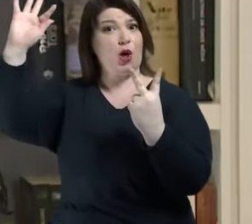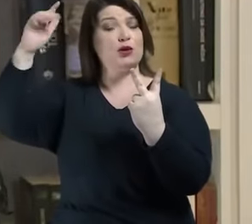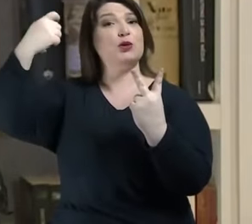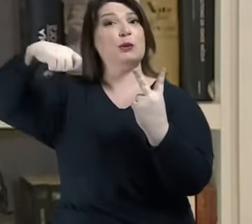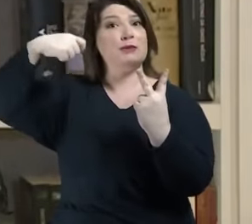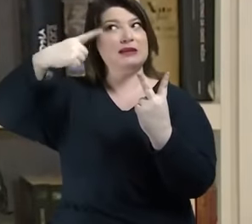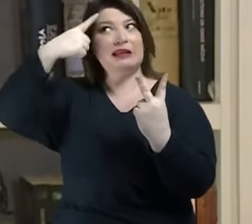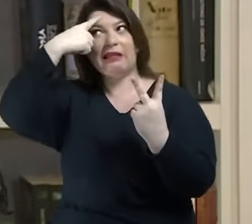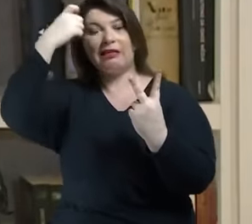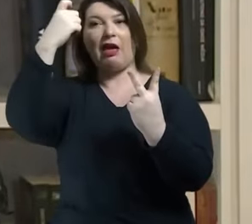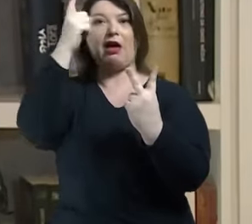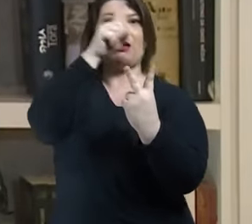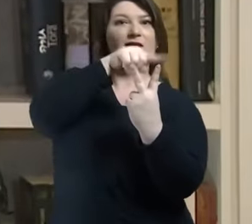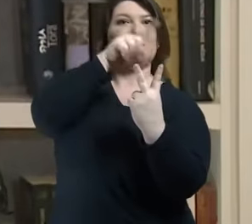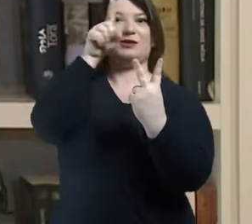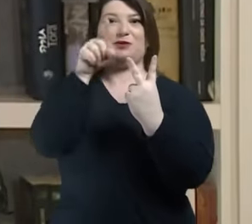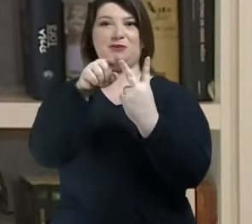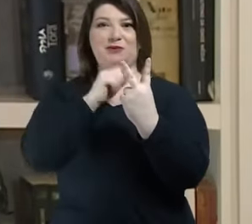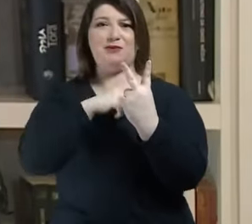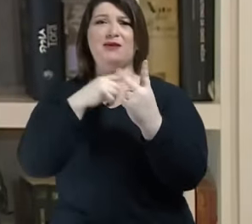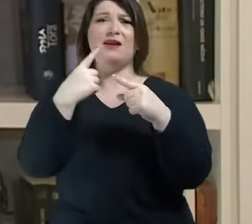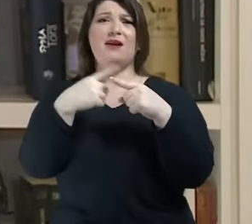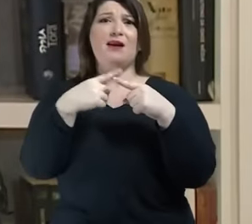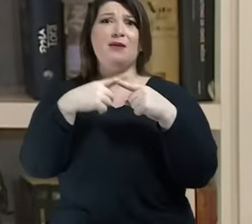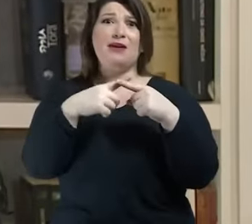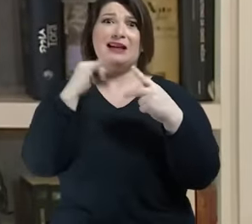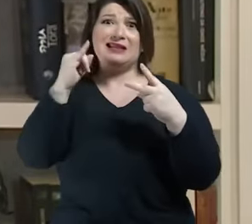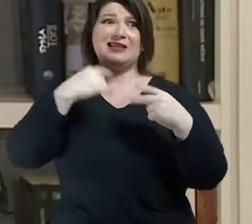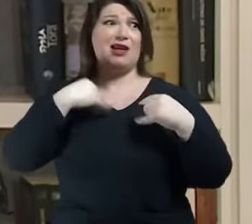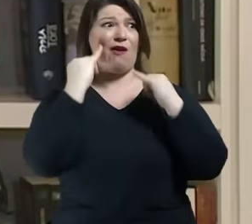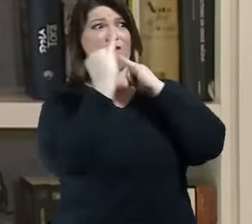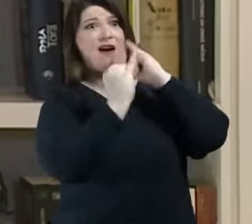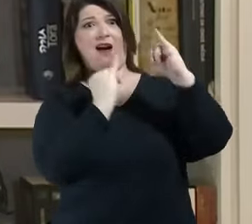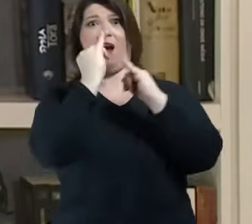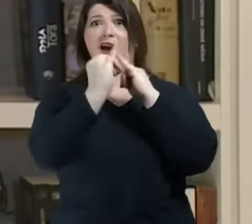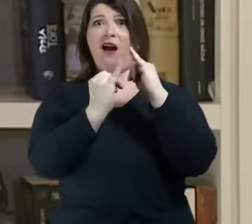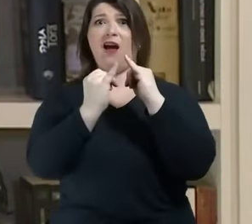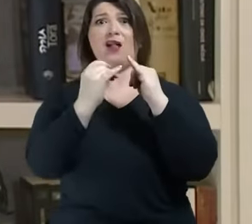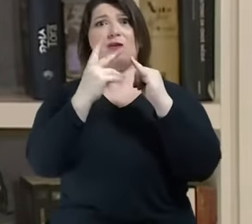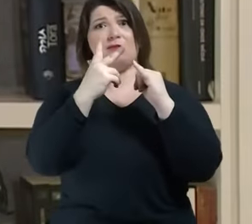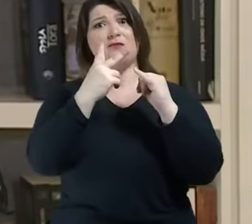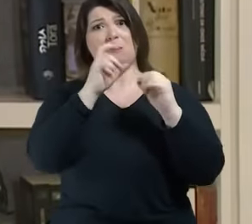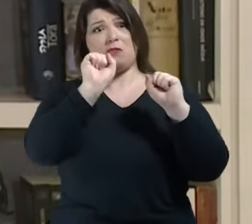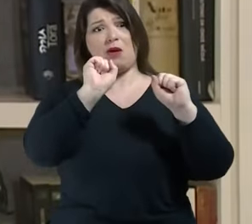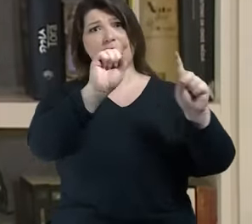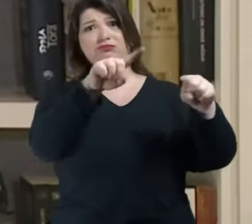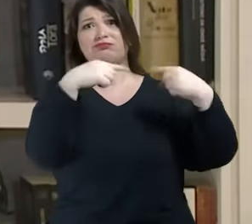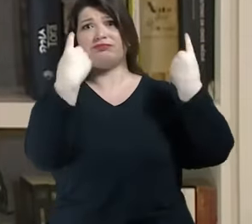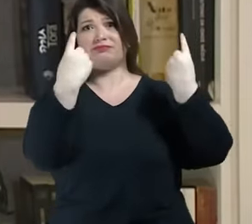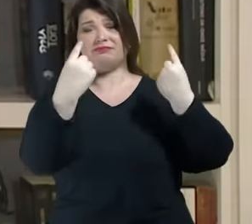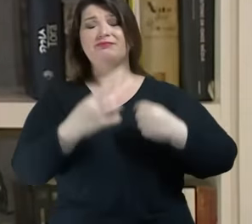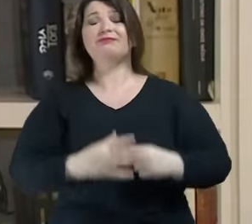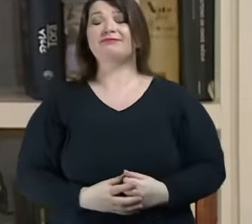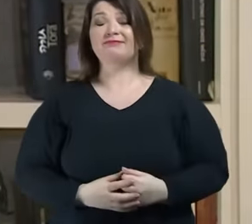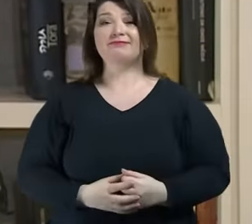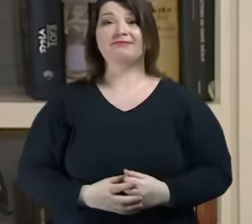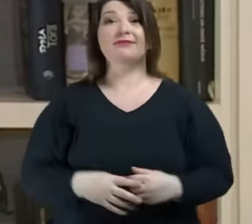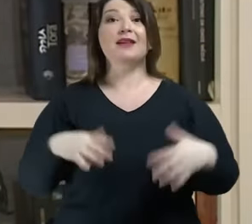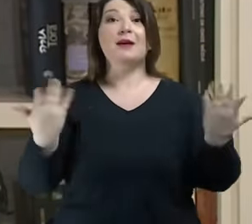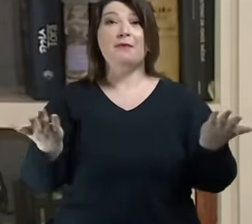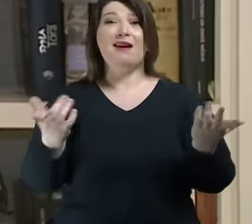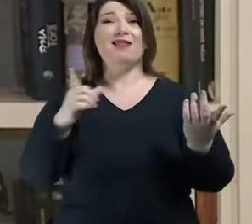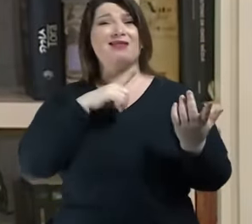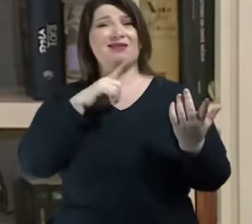para que ele não seja rejeitado e faz um paralelo com Galileu no livro. Mas essa visão é bastante contestada.